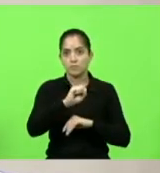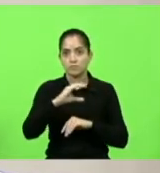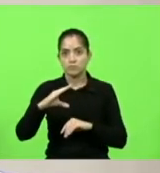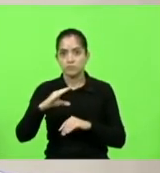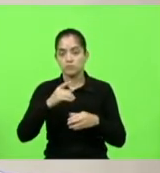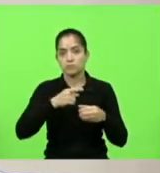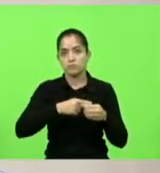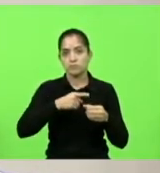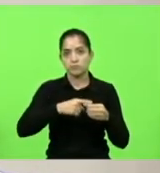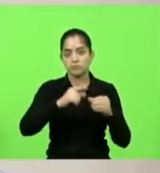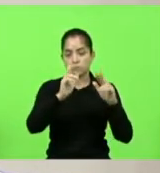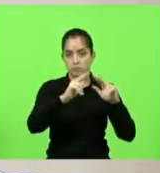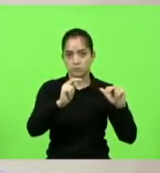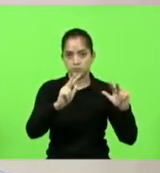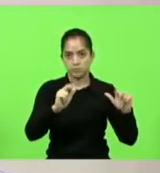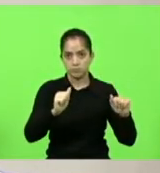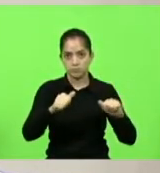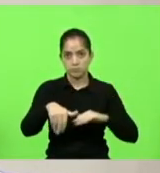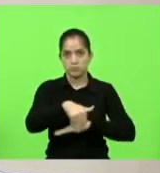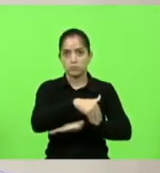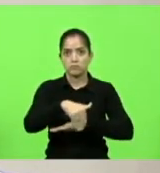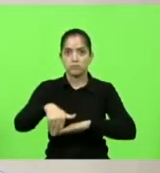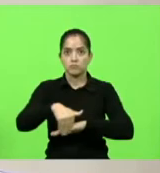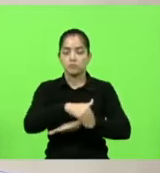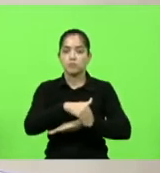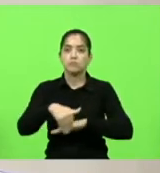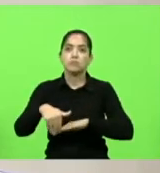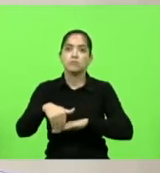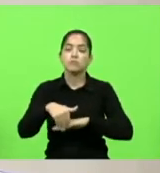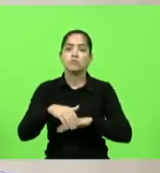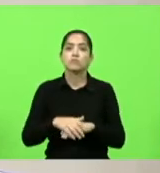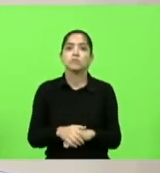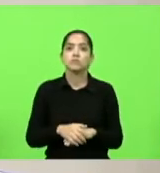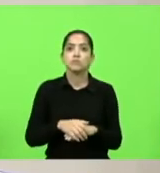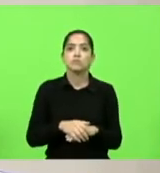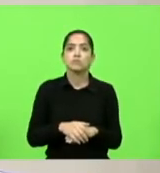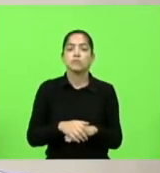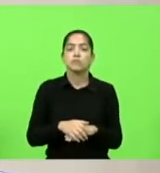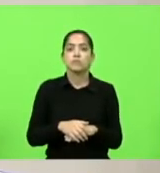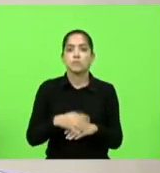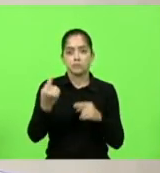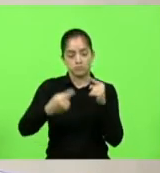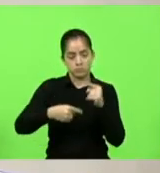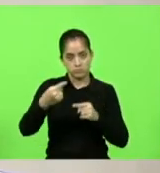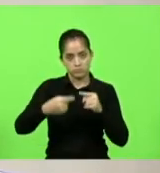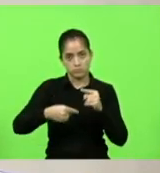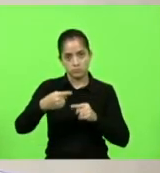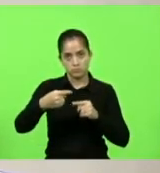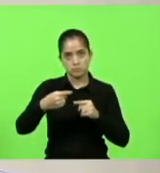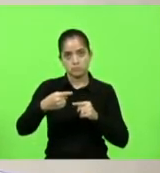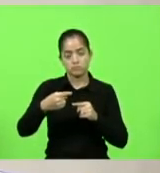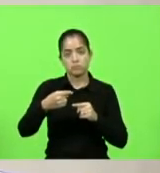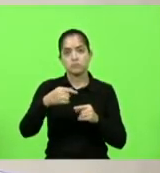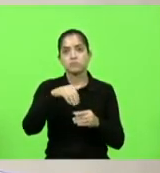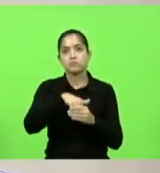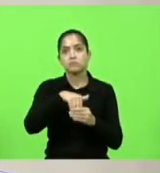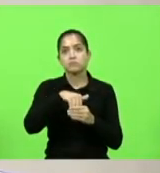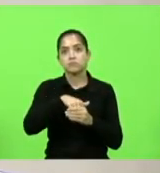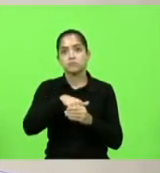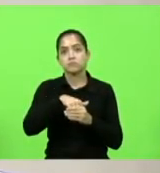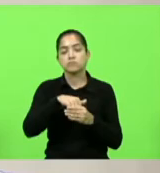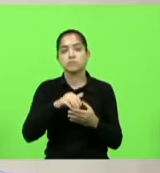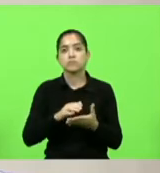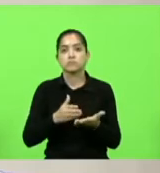município de Florianópolis, com endereço na rua Rui Barbosa. Em discussão? Em